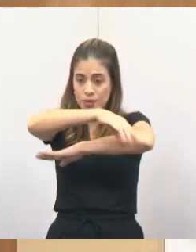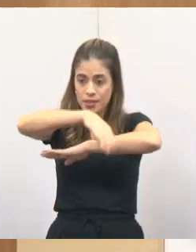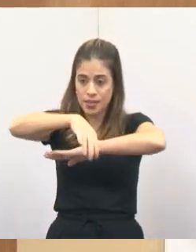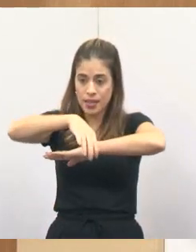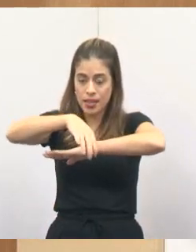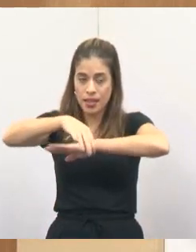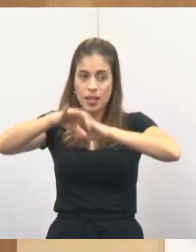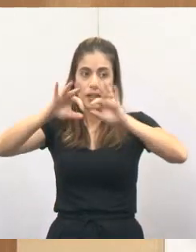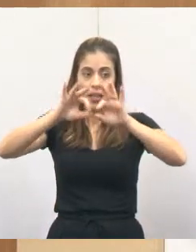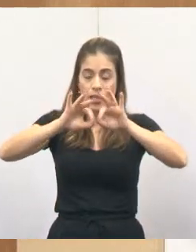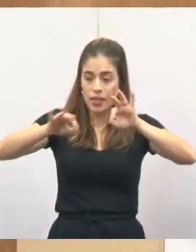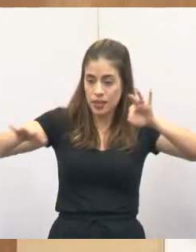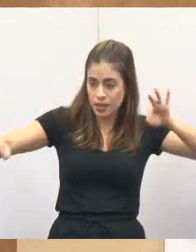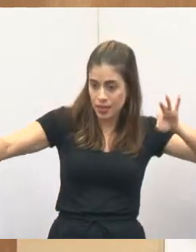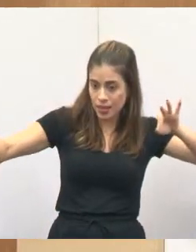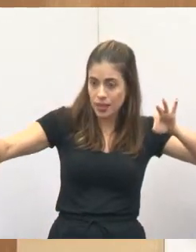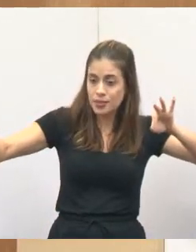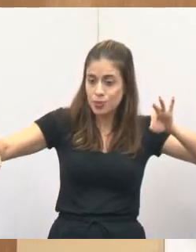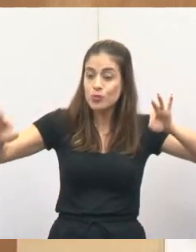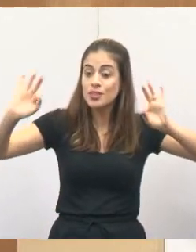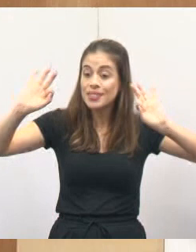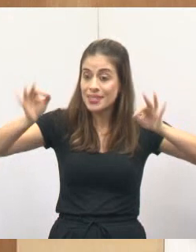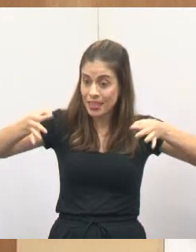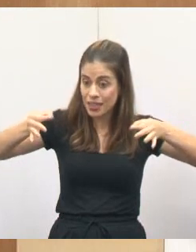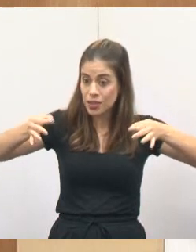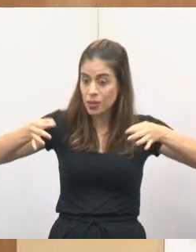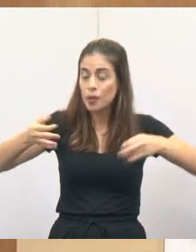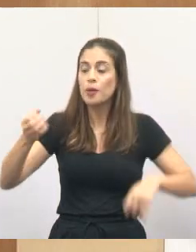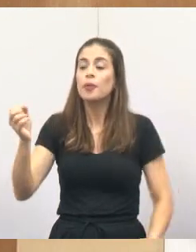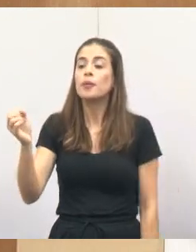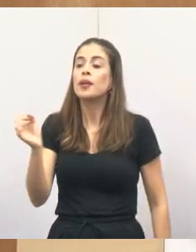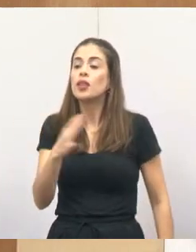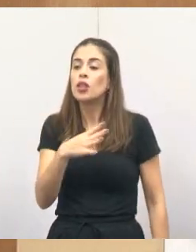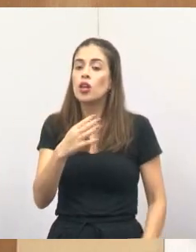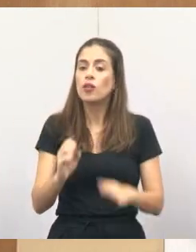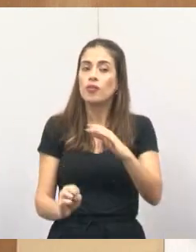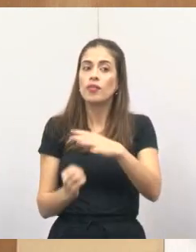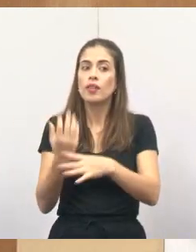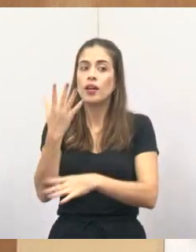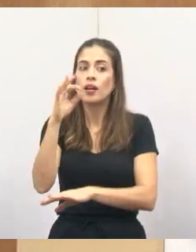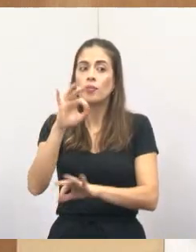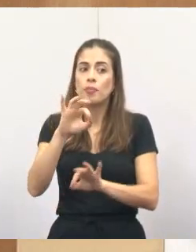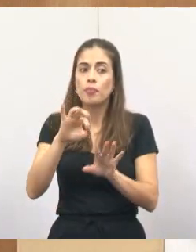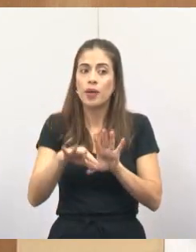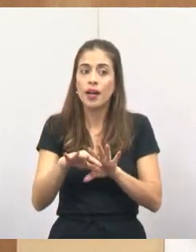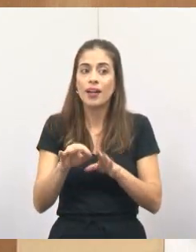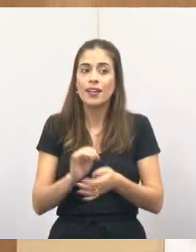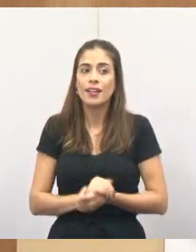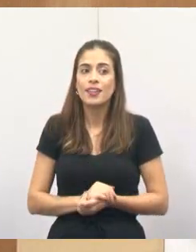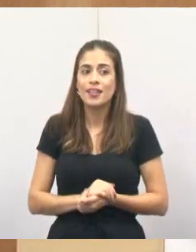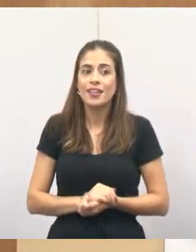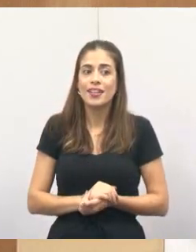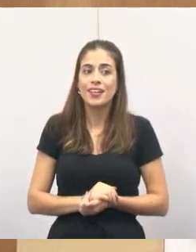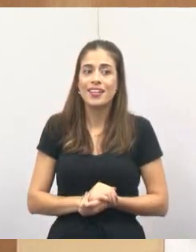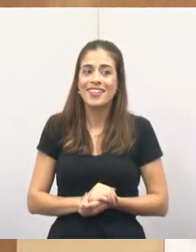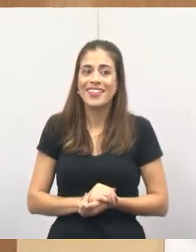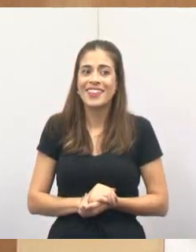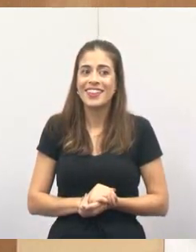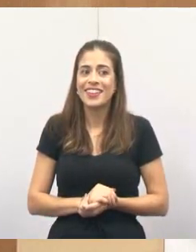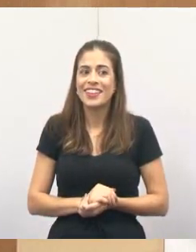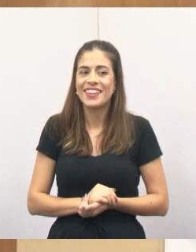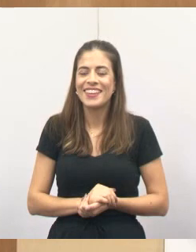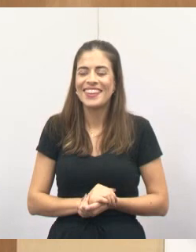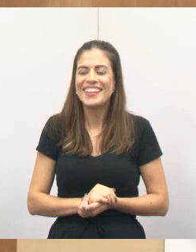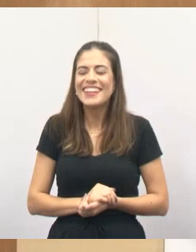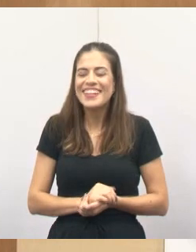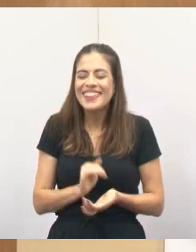a metragem necessária para que a próxima árvore seja replantada. Então, eu deixo aí, Edinho, dê um